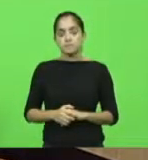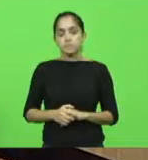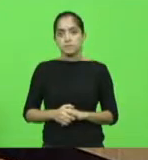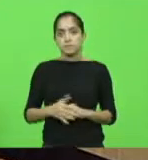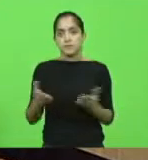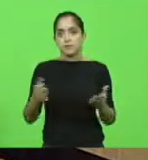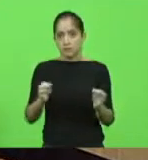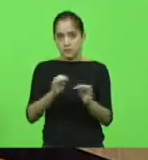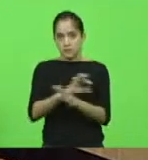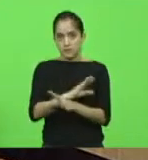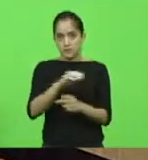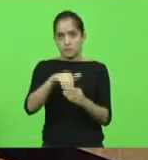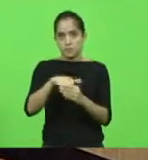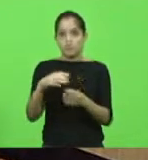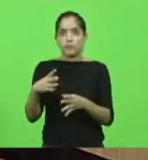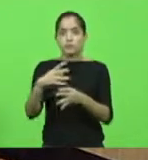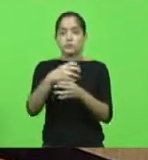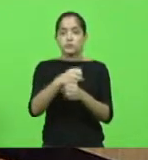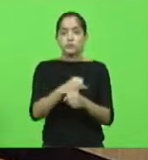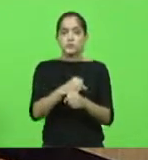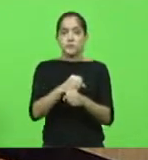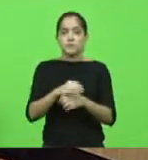Encerrada a votação. Acolho o resultado.